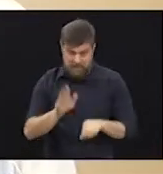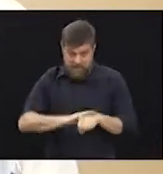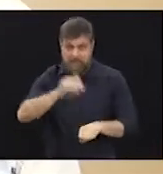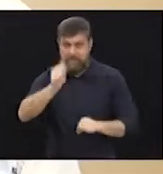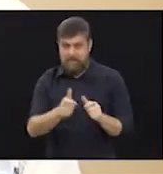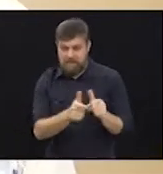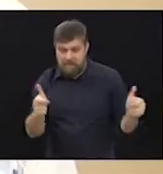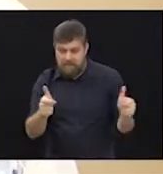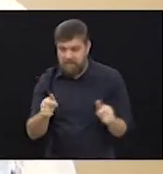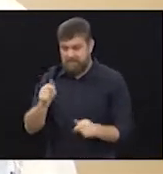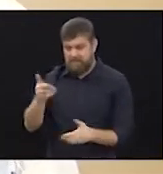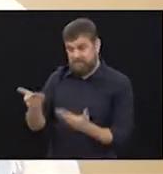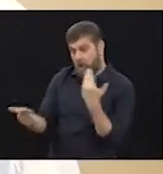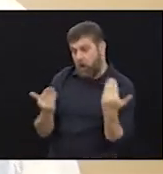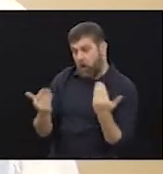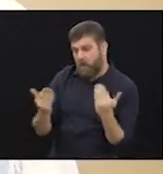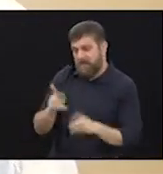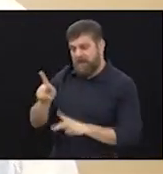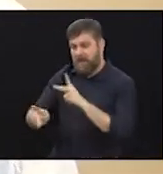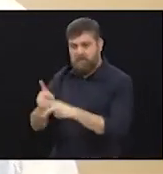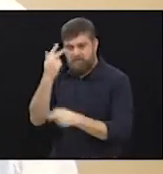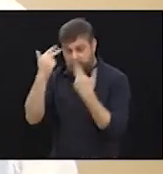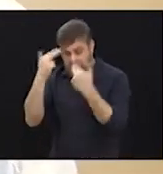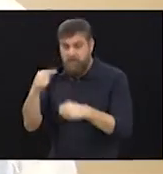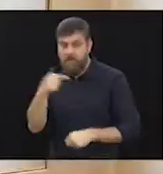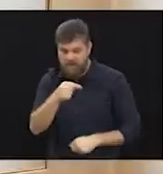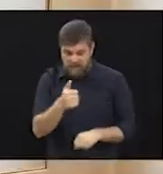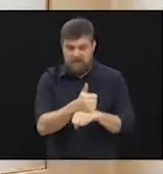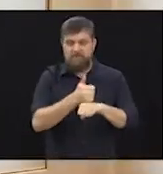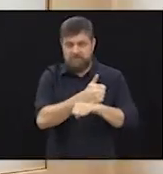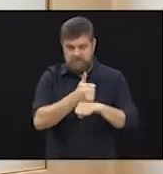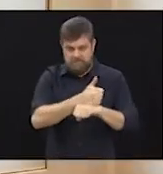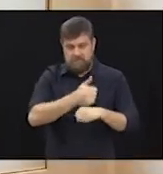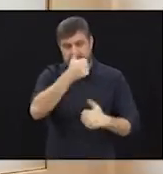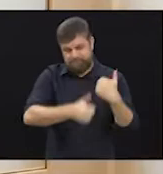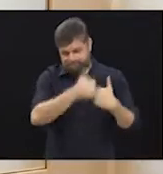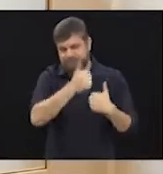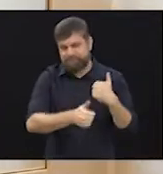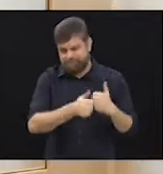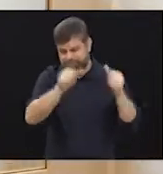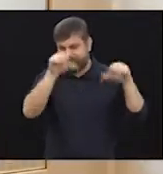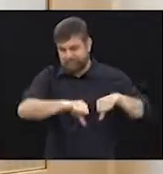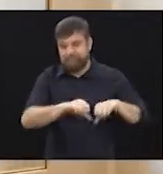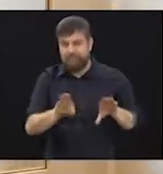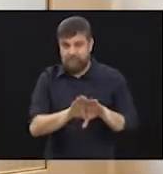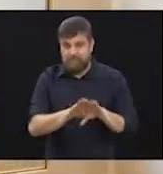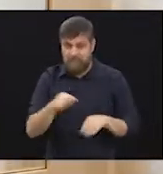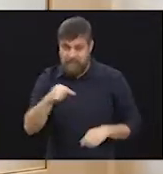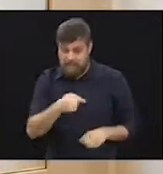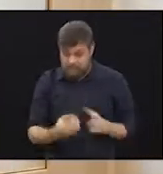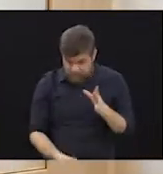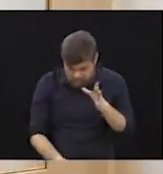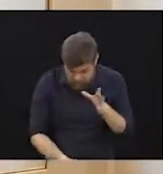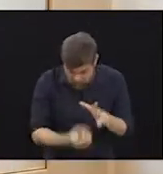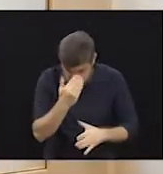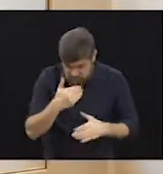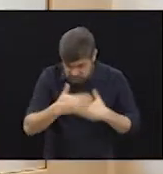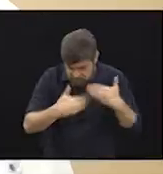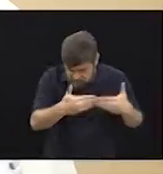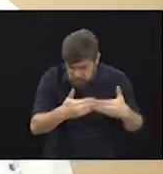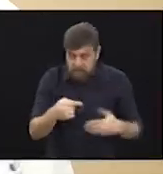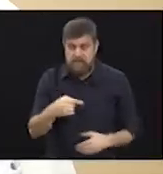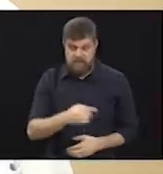normal de desenvolver uma osteoartrite daquele joelho no futuro. Essa pergunta é a seguinte, se ele vai desenvolver alguma coisa, então,